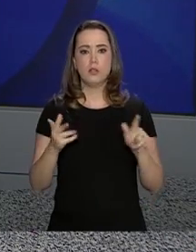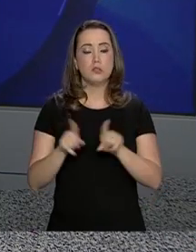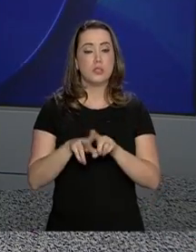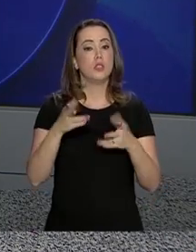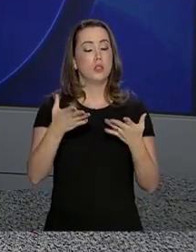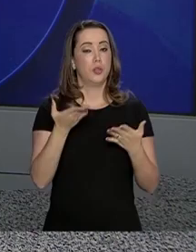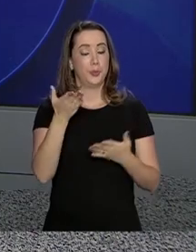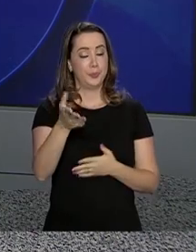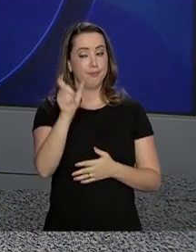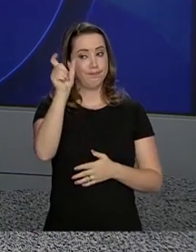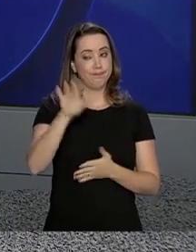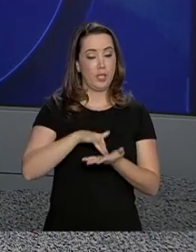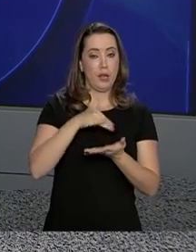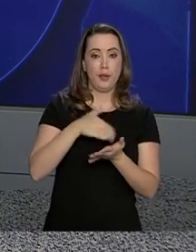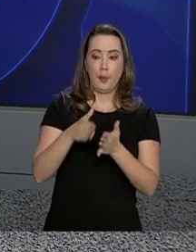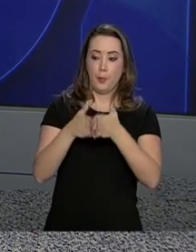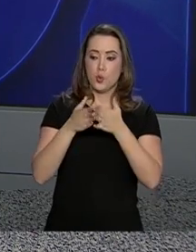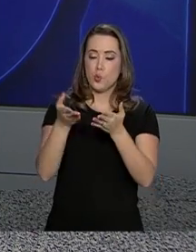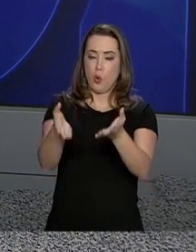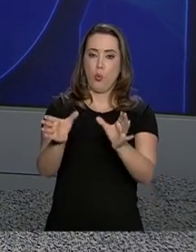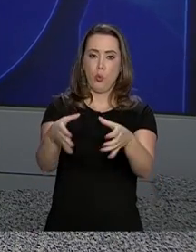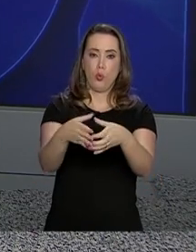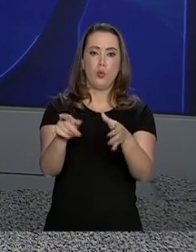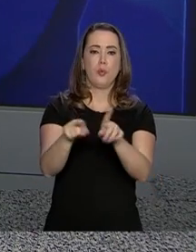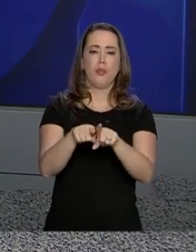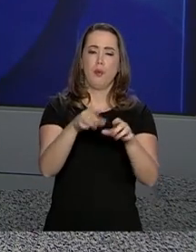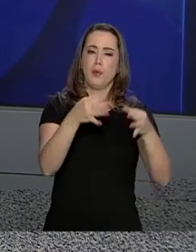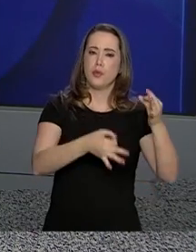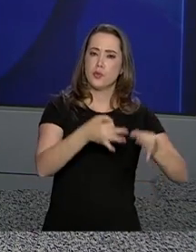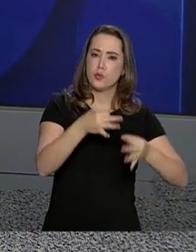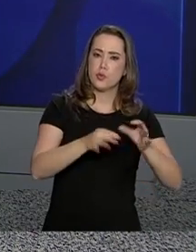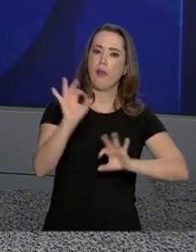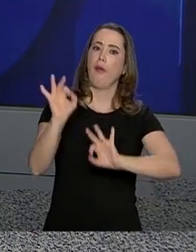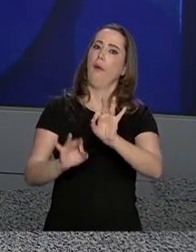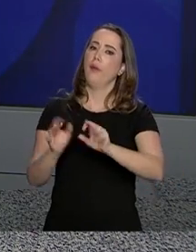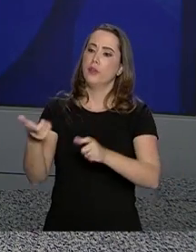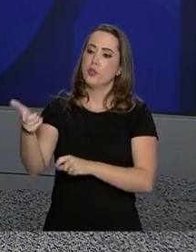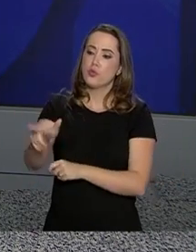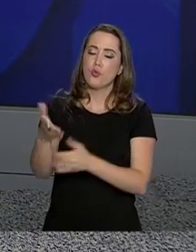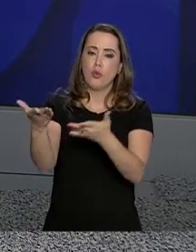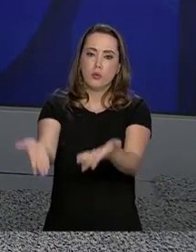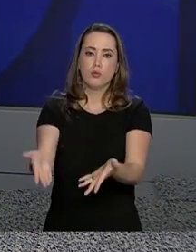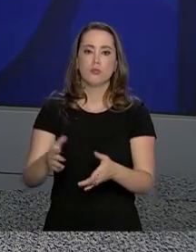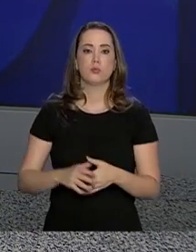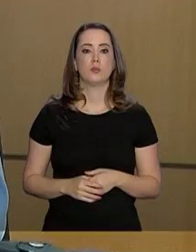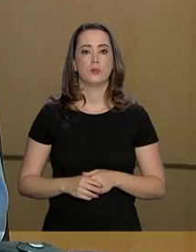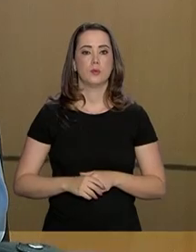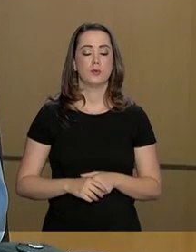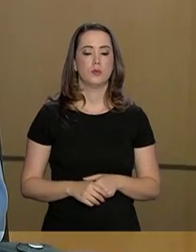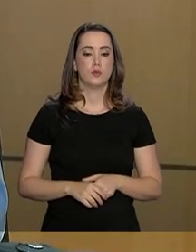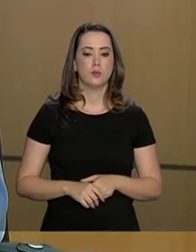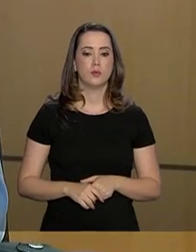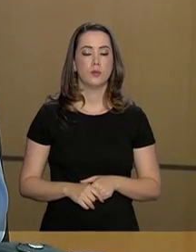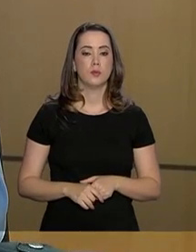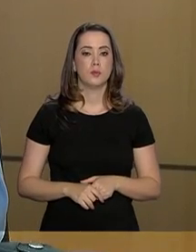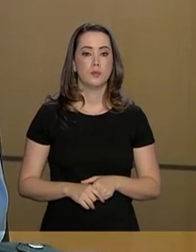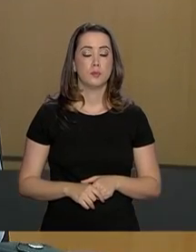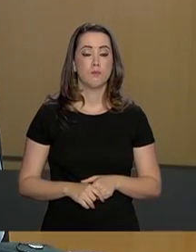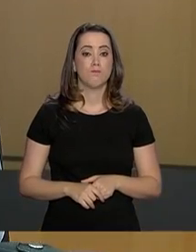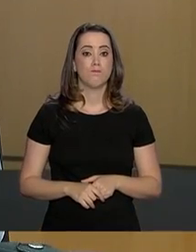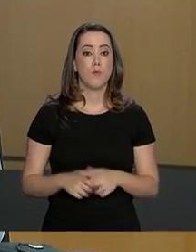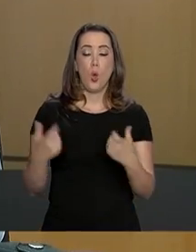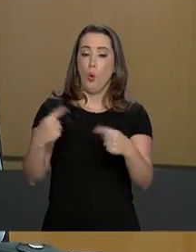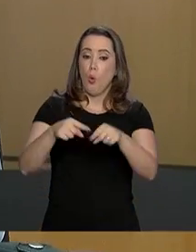autoridades do Estado e também ao Poder Judiciário para que a ordem seja restabelecida. A